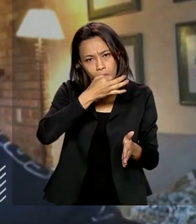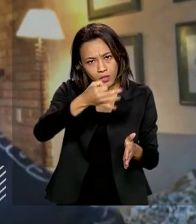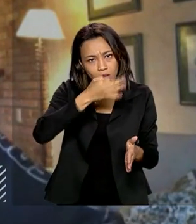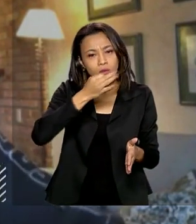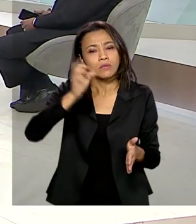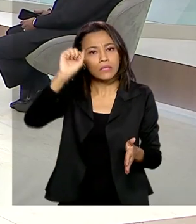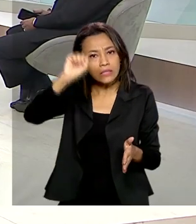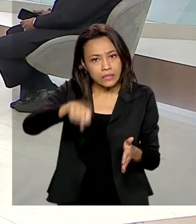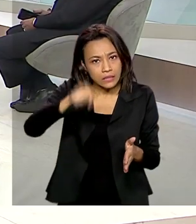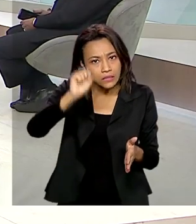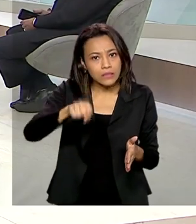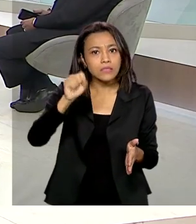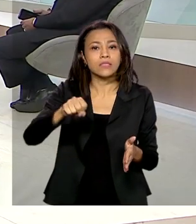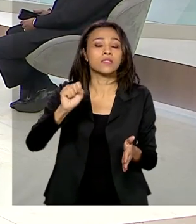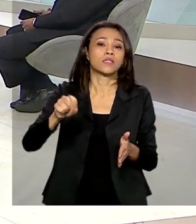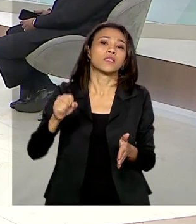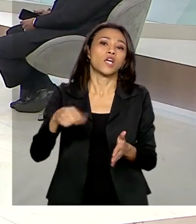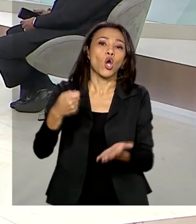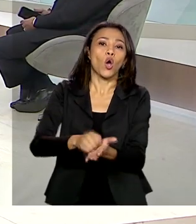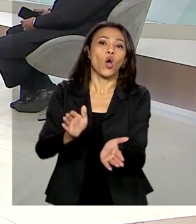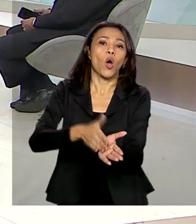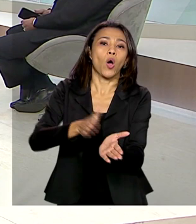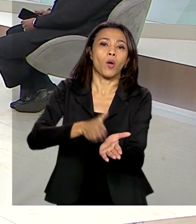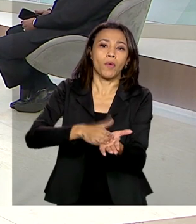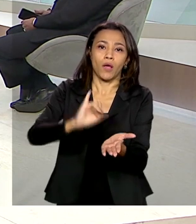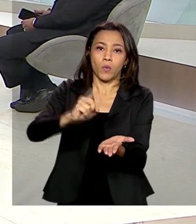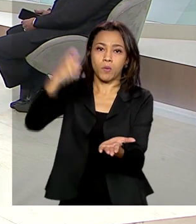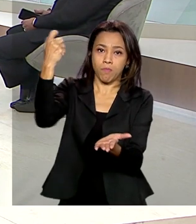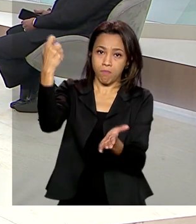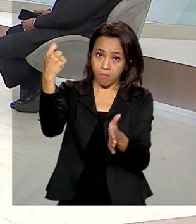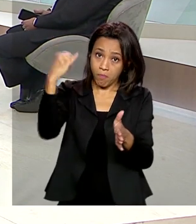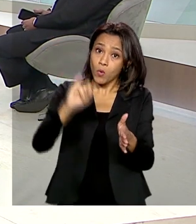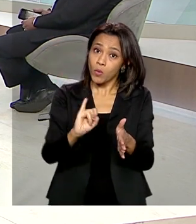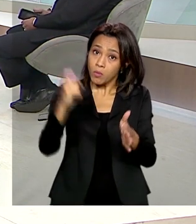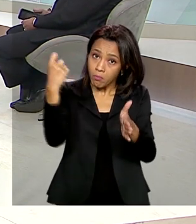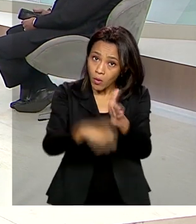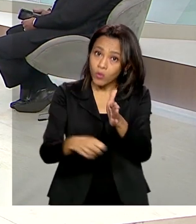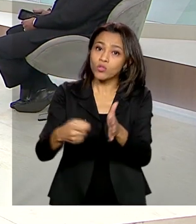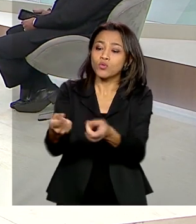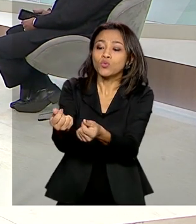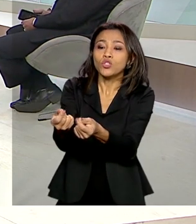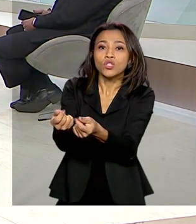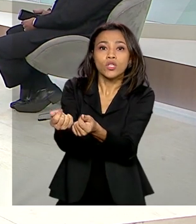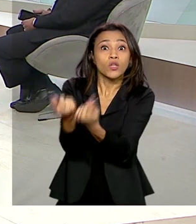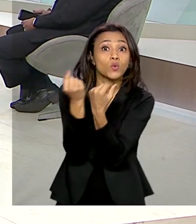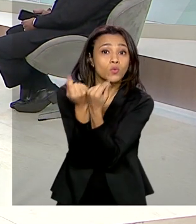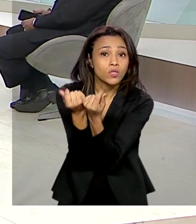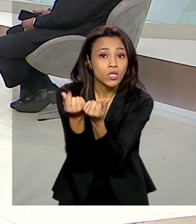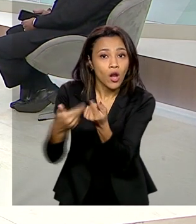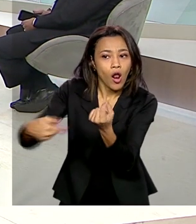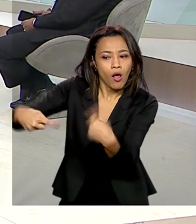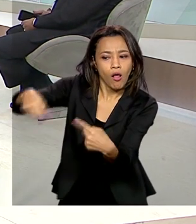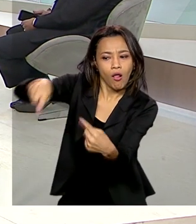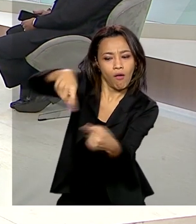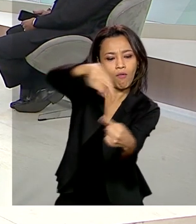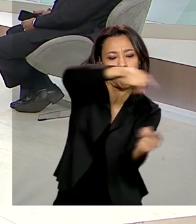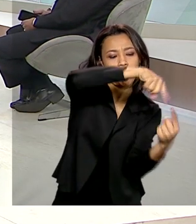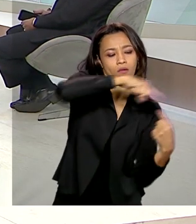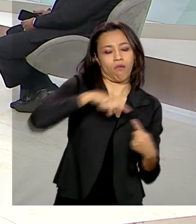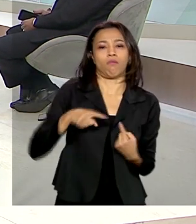do imposto sobre transações digitais como o único moderno nessa discussão. Os outros podem